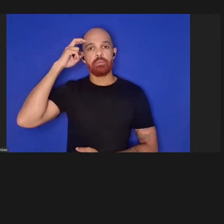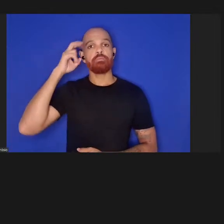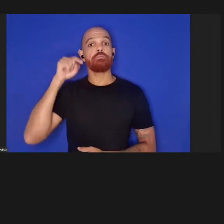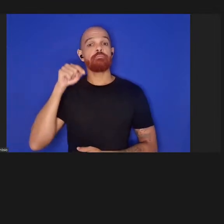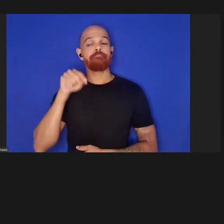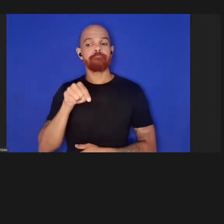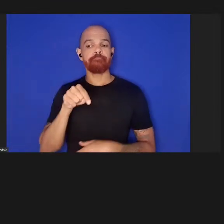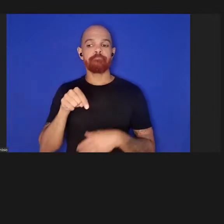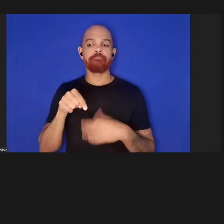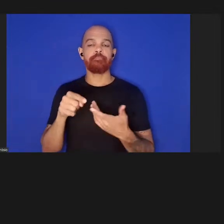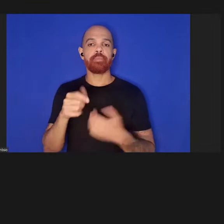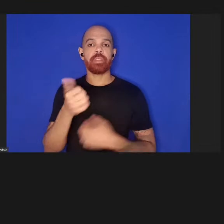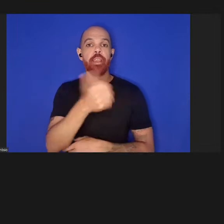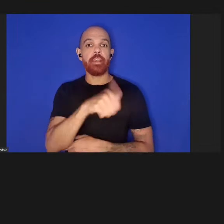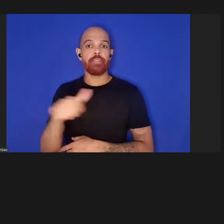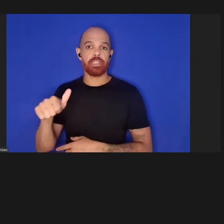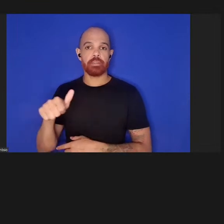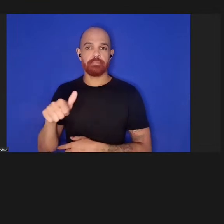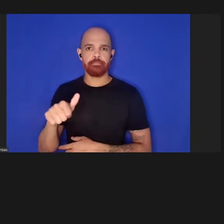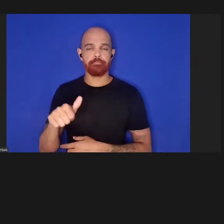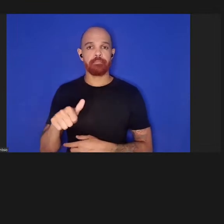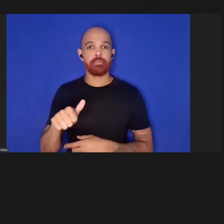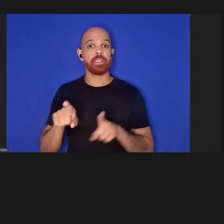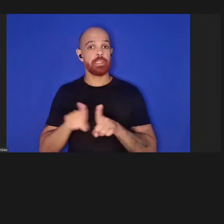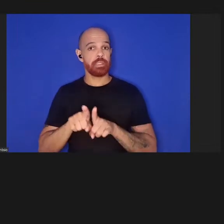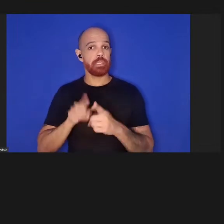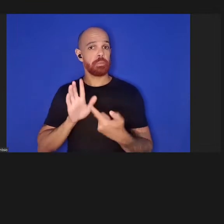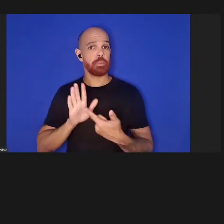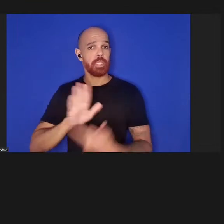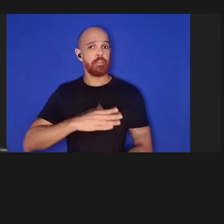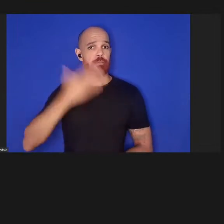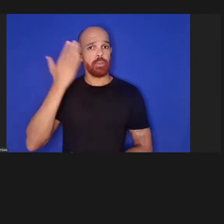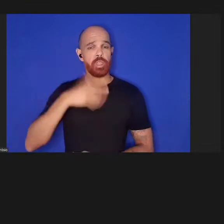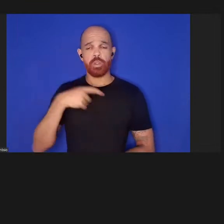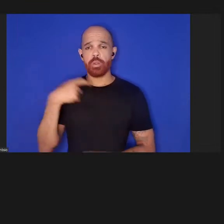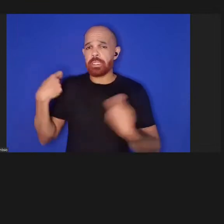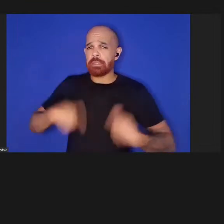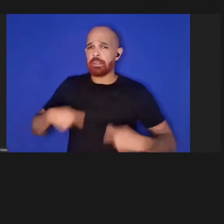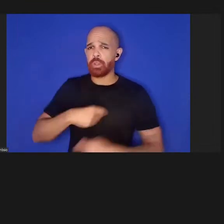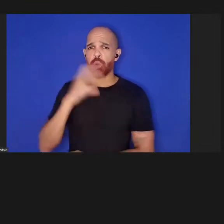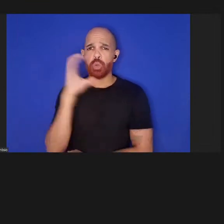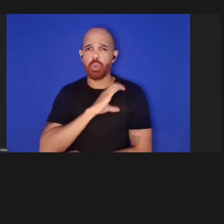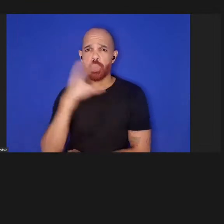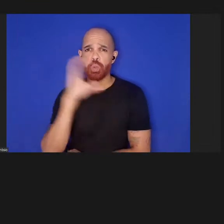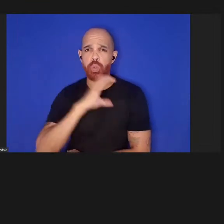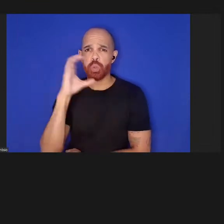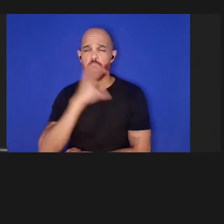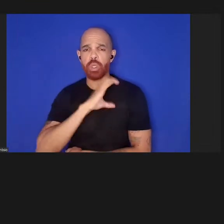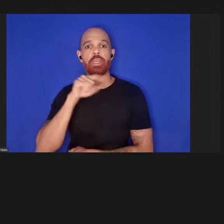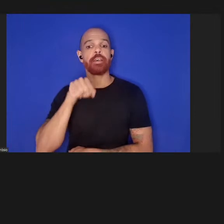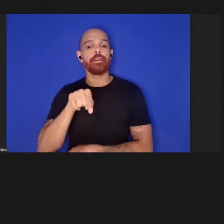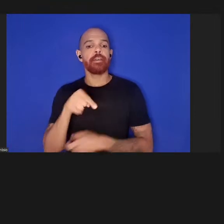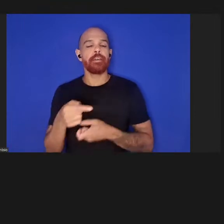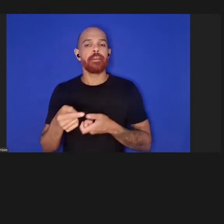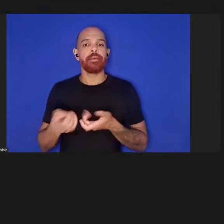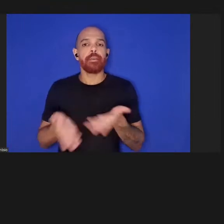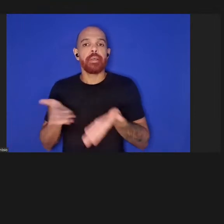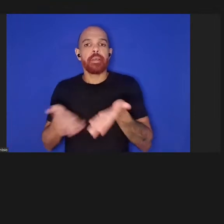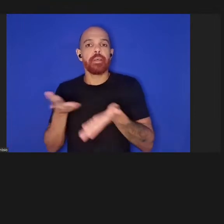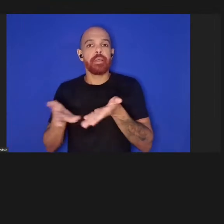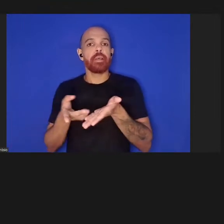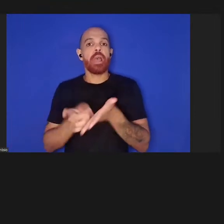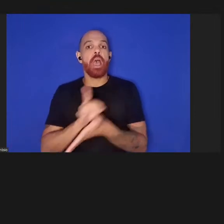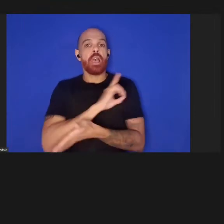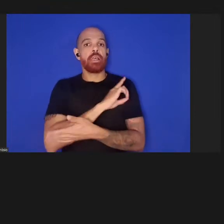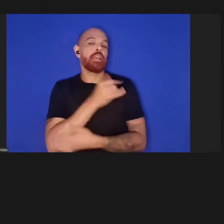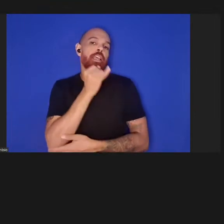avaliação. E também revelou a necessidade urgente de tratarmos de questões prementes, como, por exemplo,